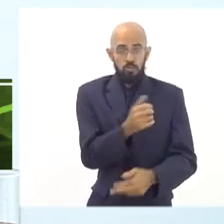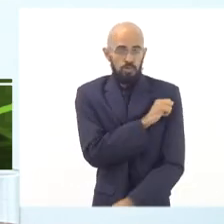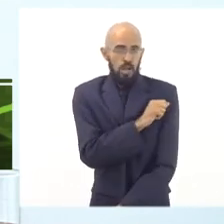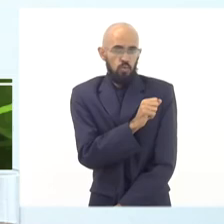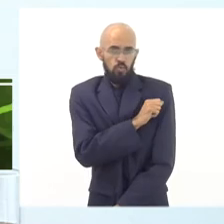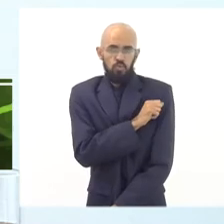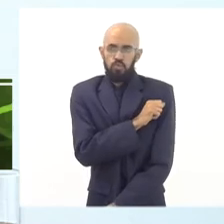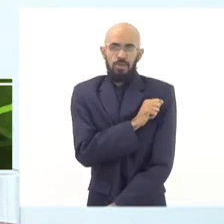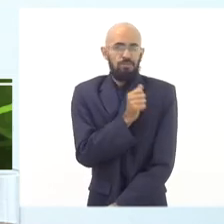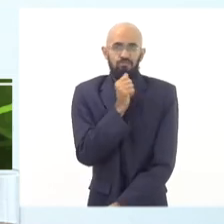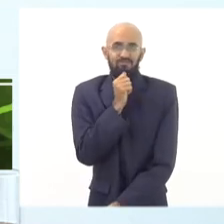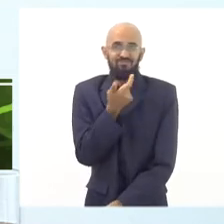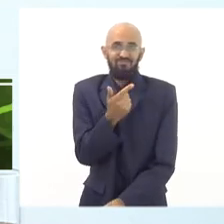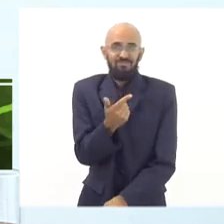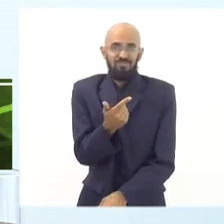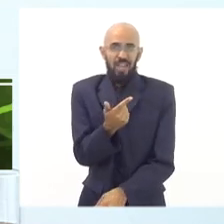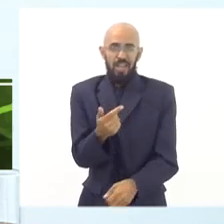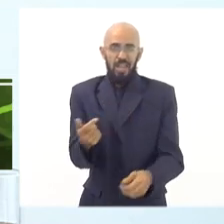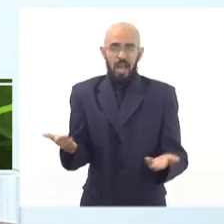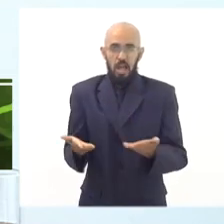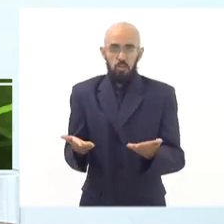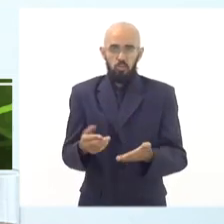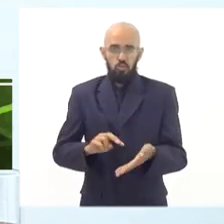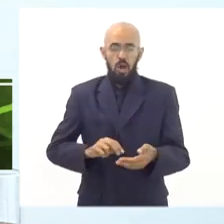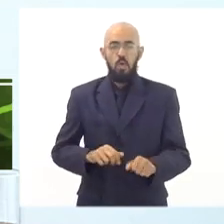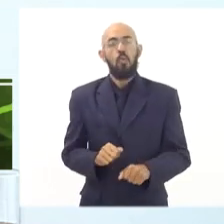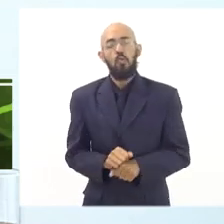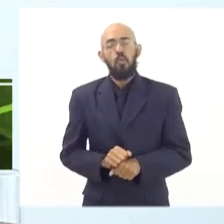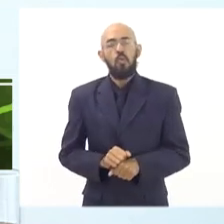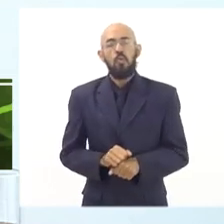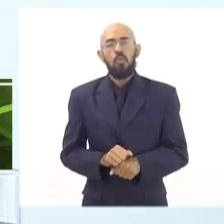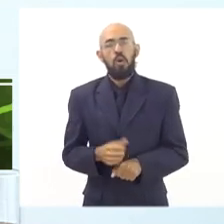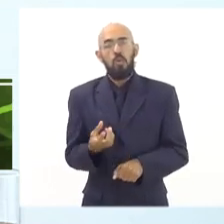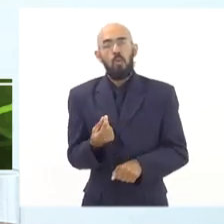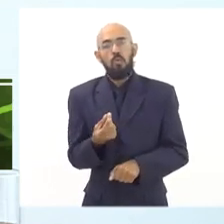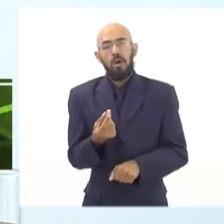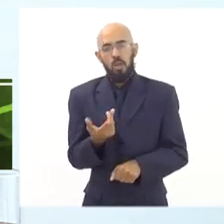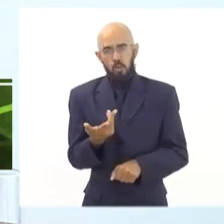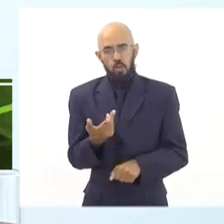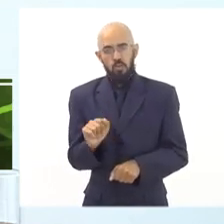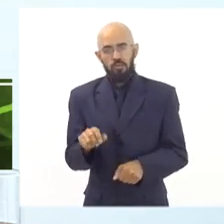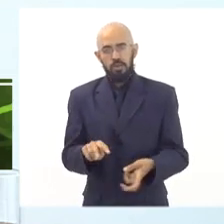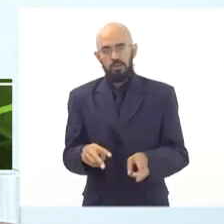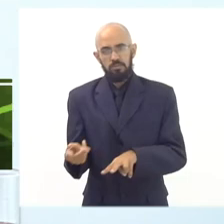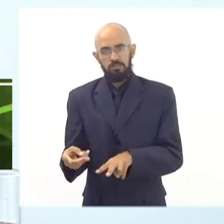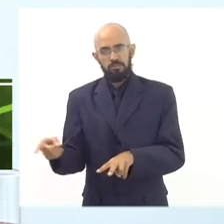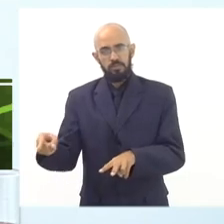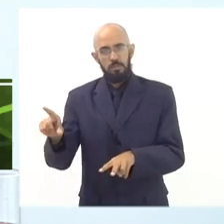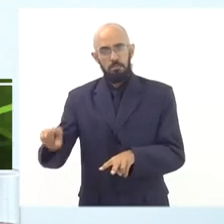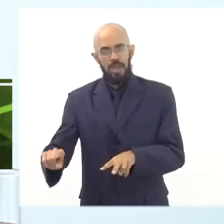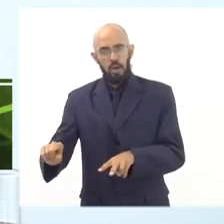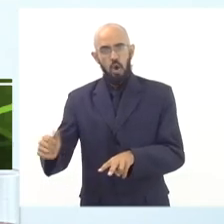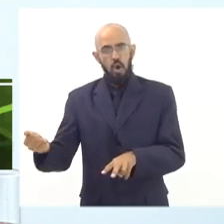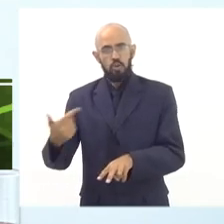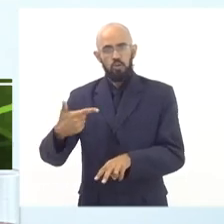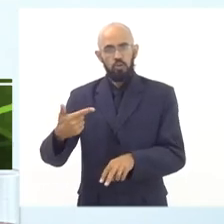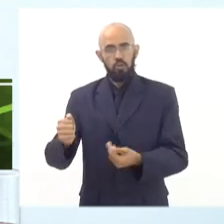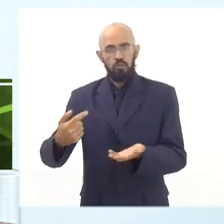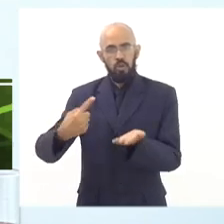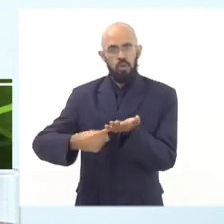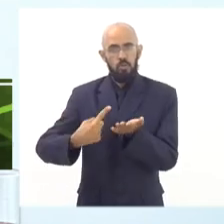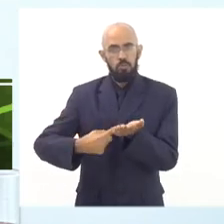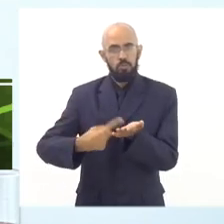teria sido atualizada, quanto o valor que estaria sendo repassado seria menor, inclusive, do que havia sido